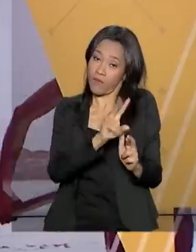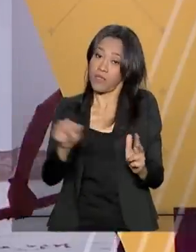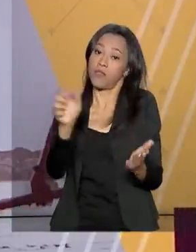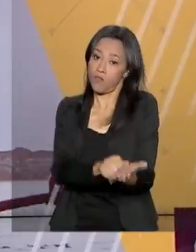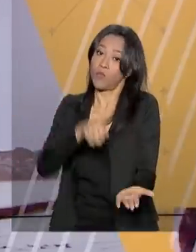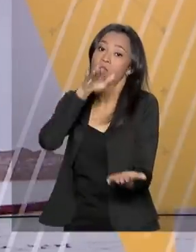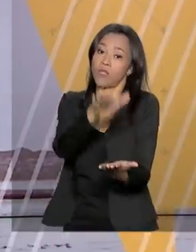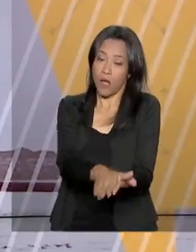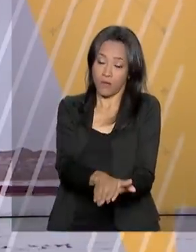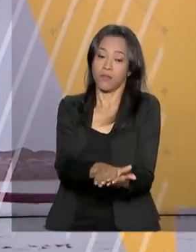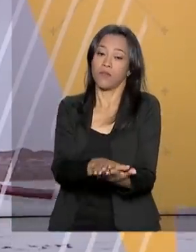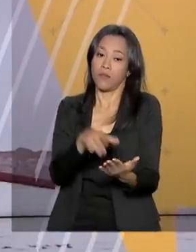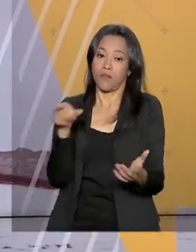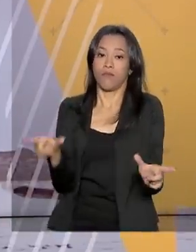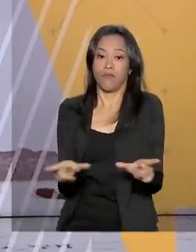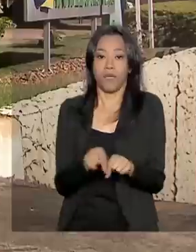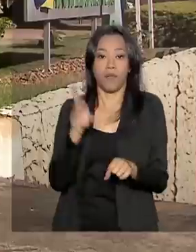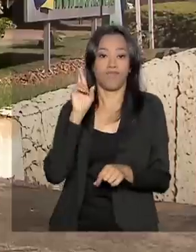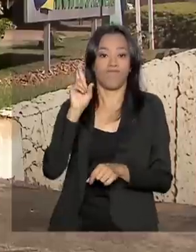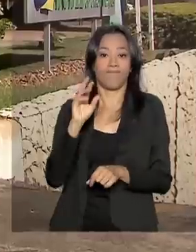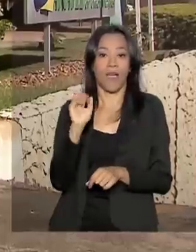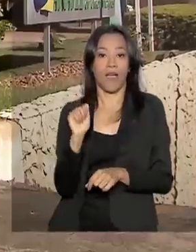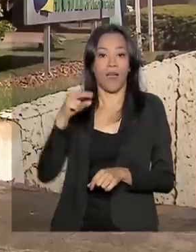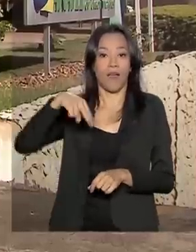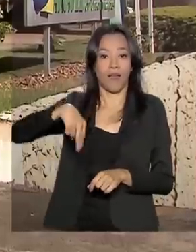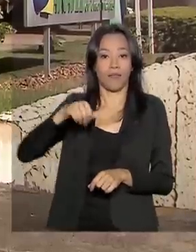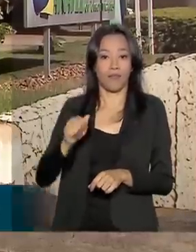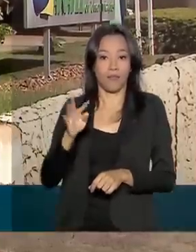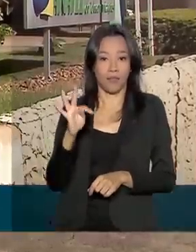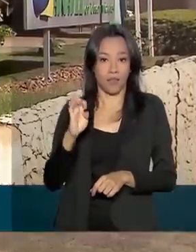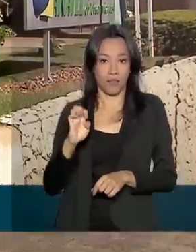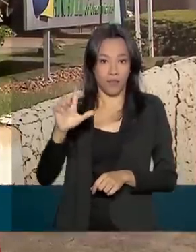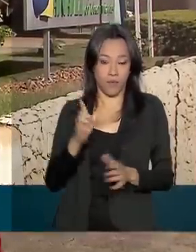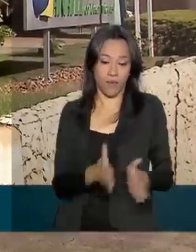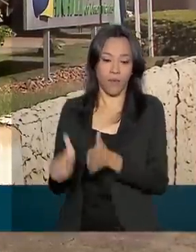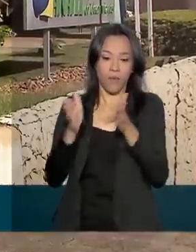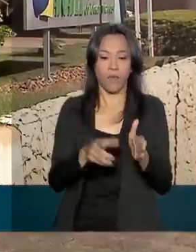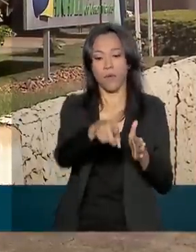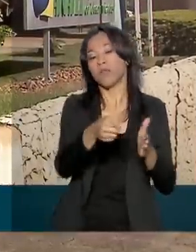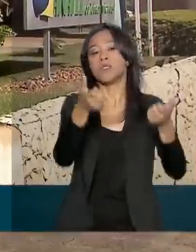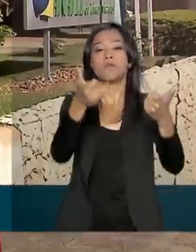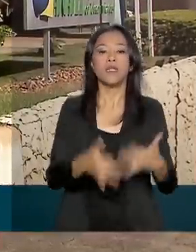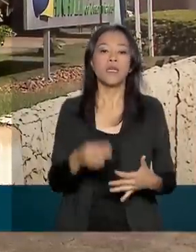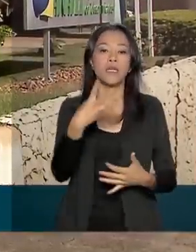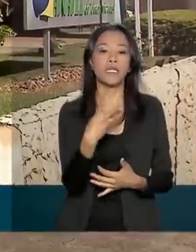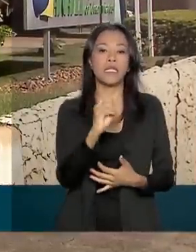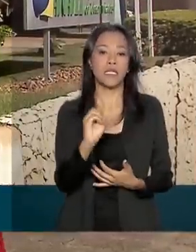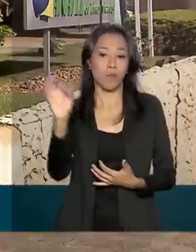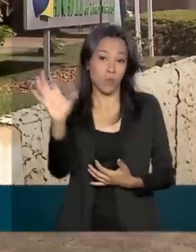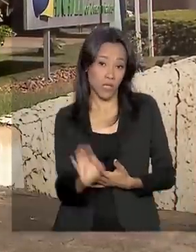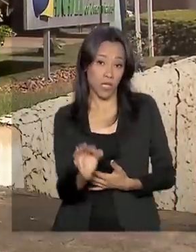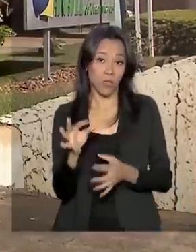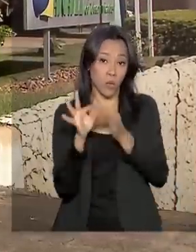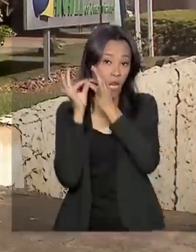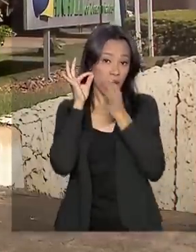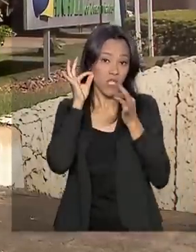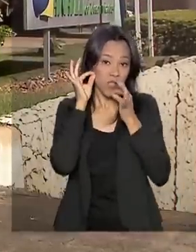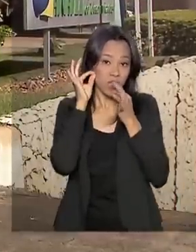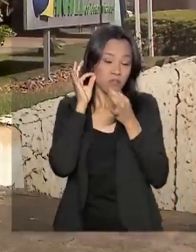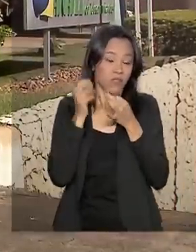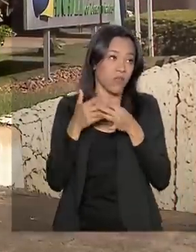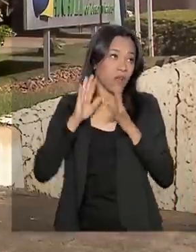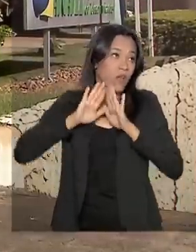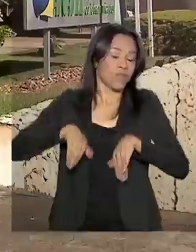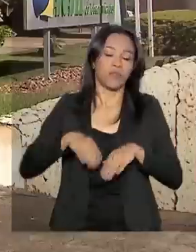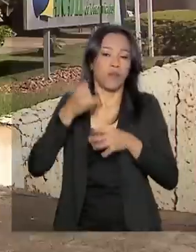multado pela Anatel. Estudos de mercado apontam que 30% das ligações indesejadas no Brasil são